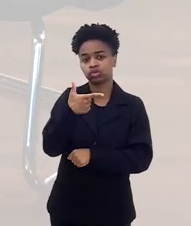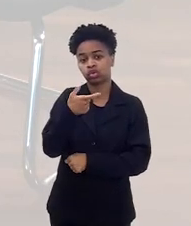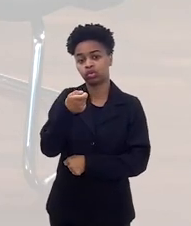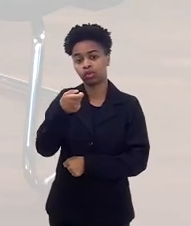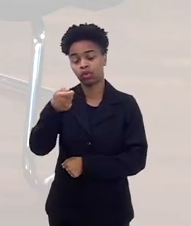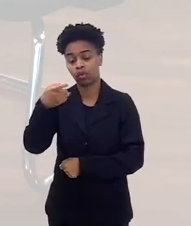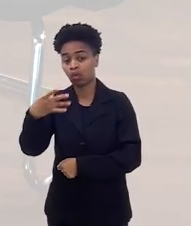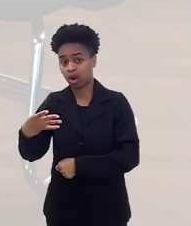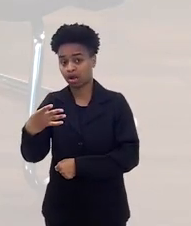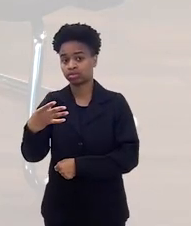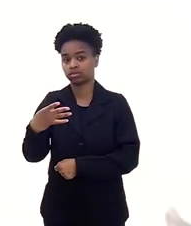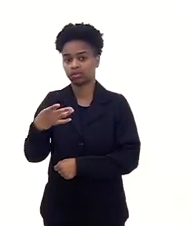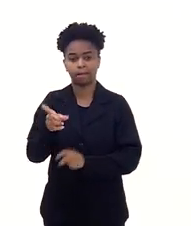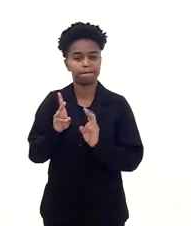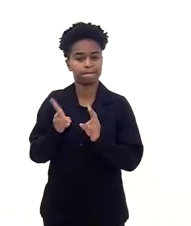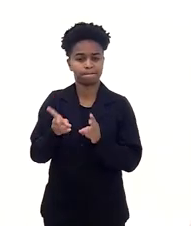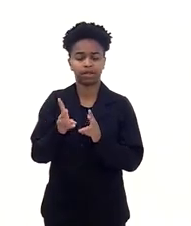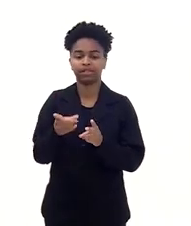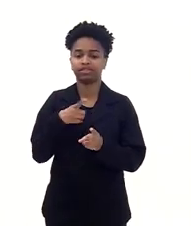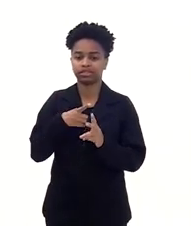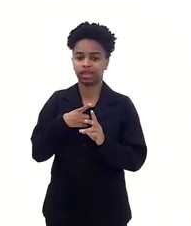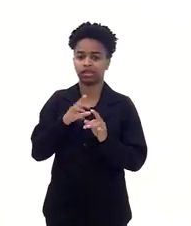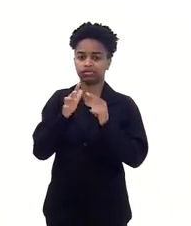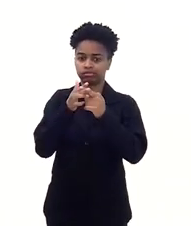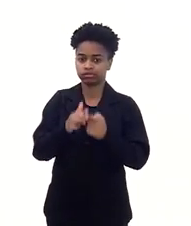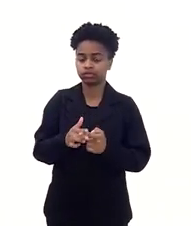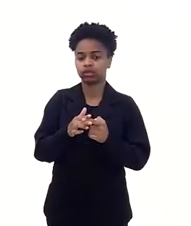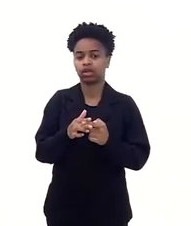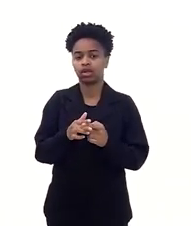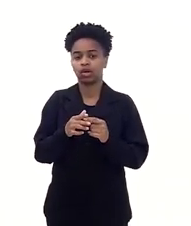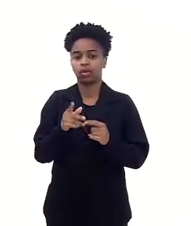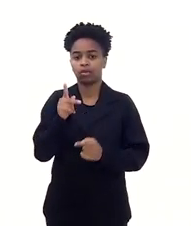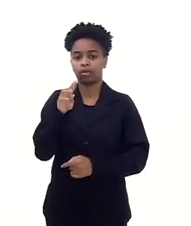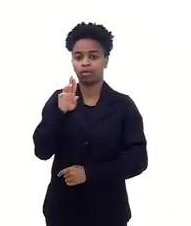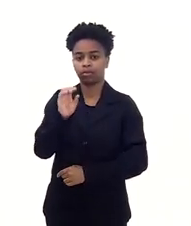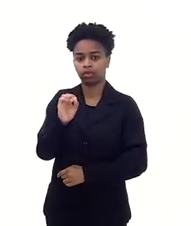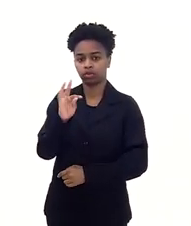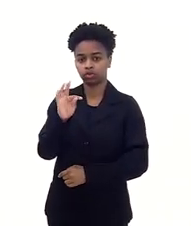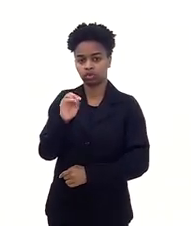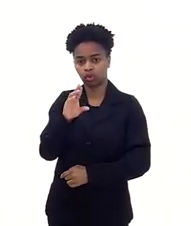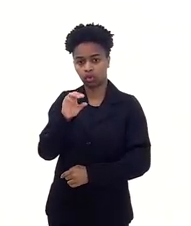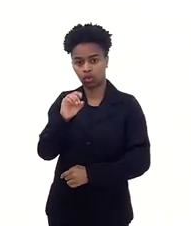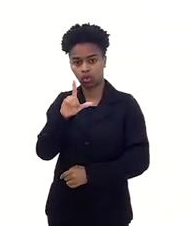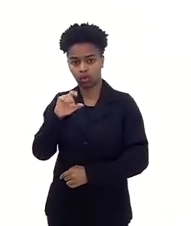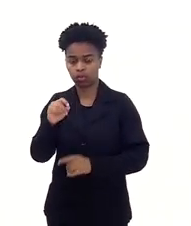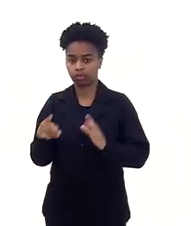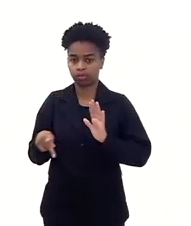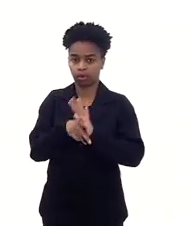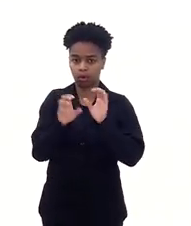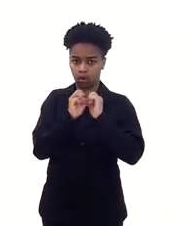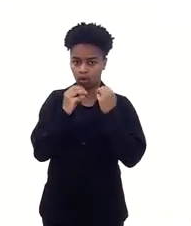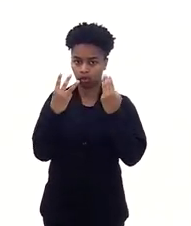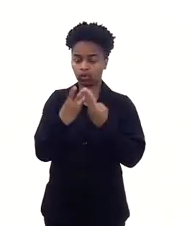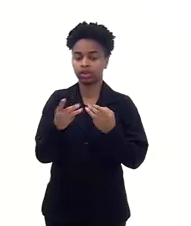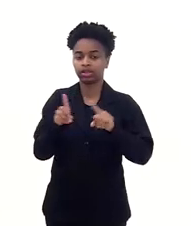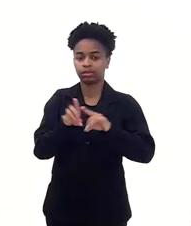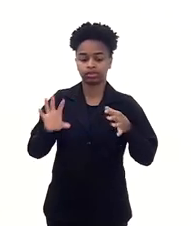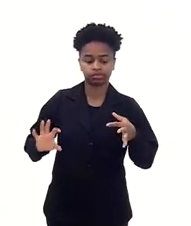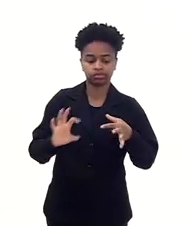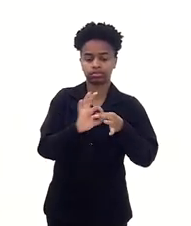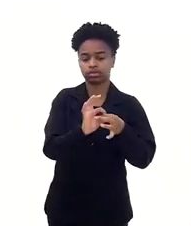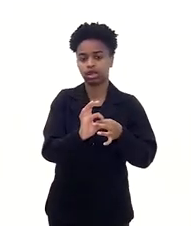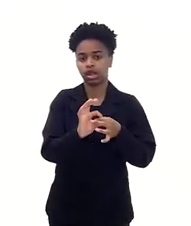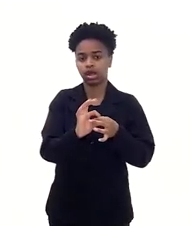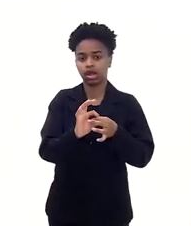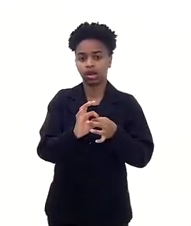2004, quando foi editado o Protocolo de Palermo da ONU e foi vinculado à Convenção de Combate